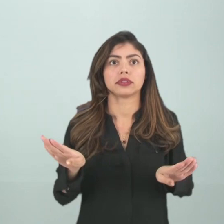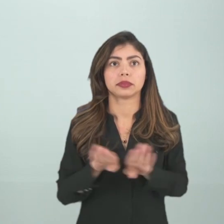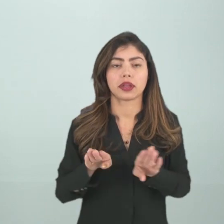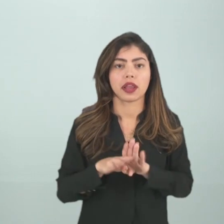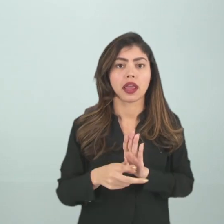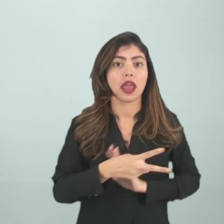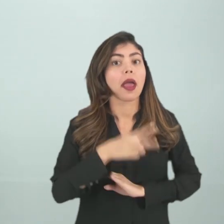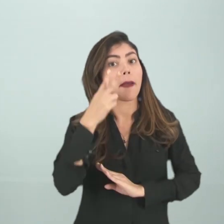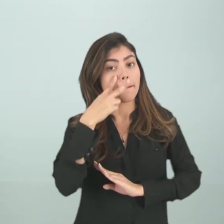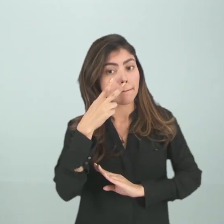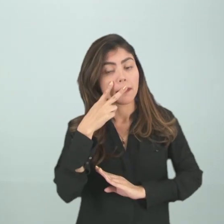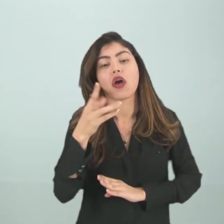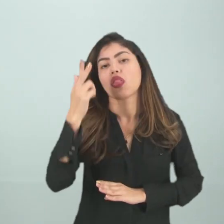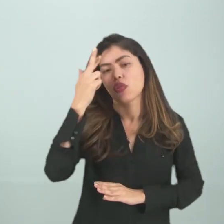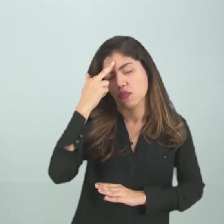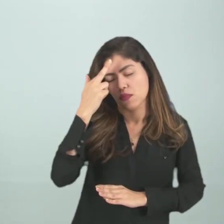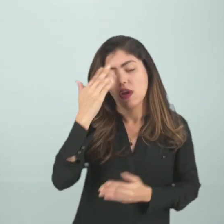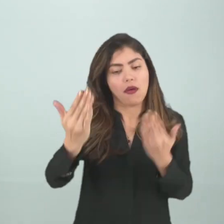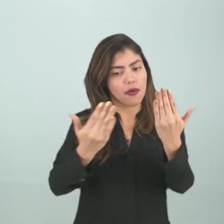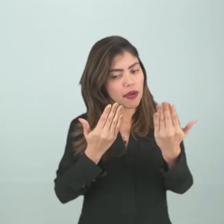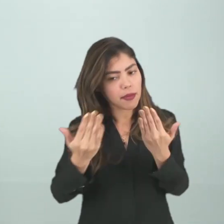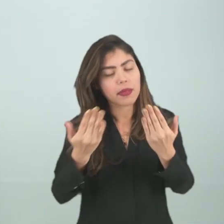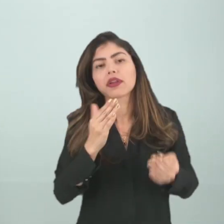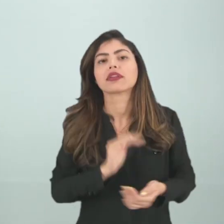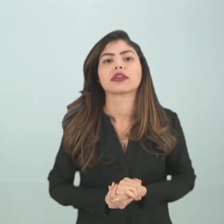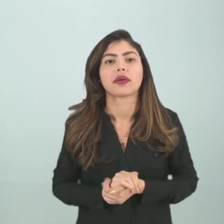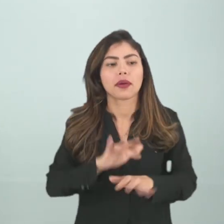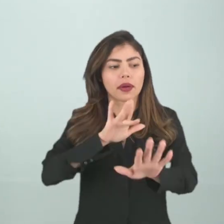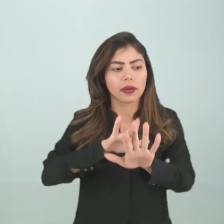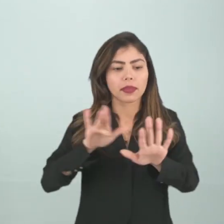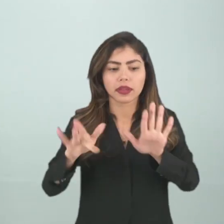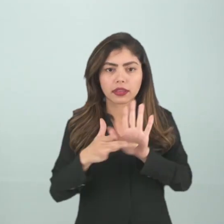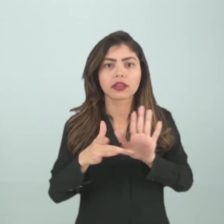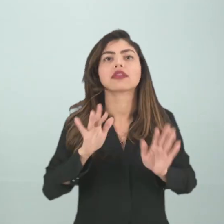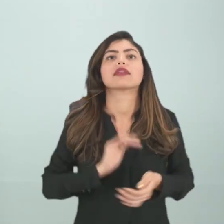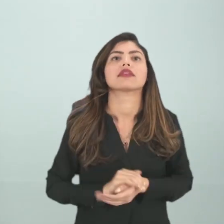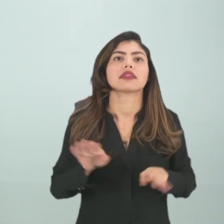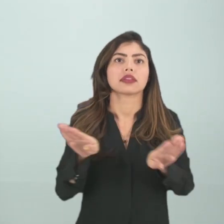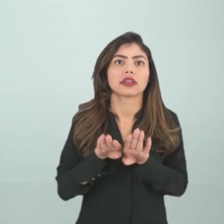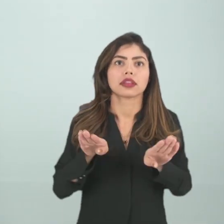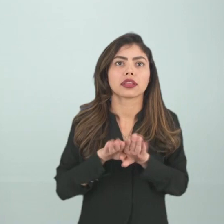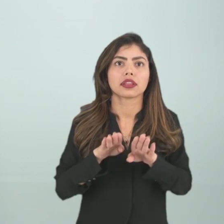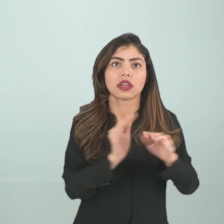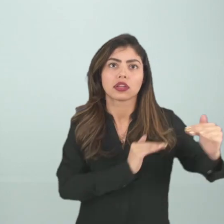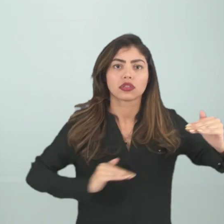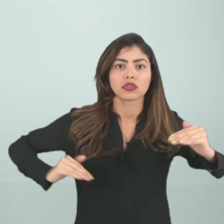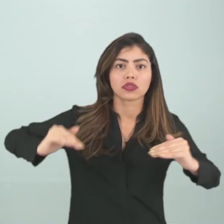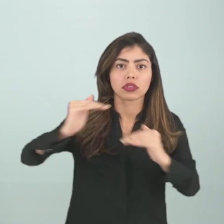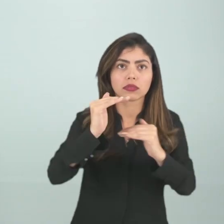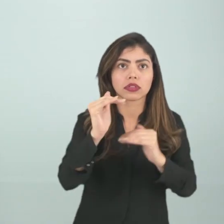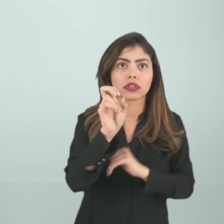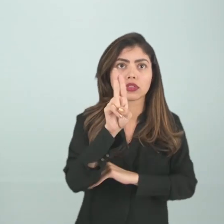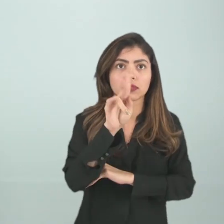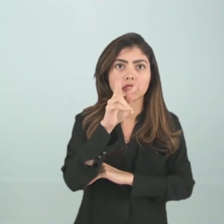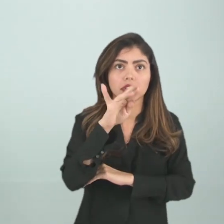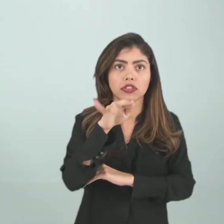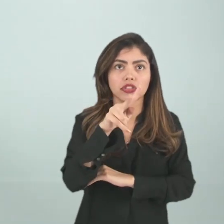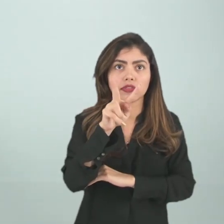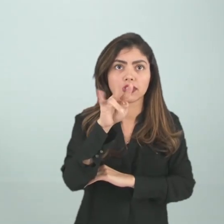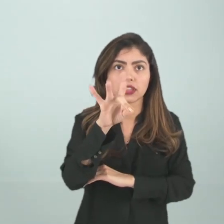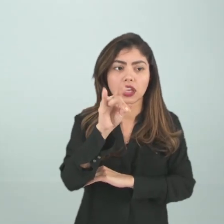aparecer comparações, metáforas, nós temos também a subjetividade, ou seja,